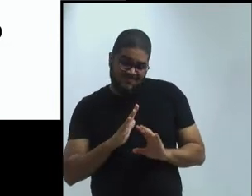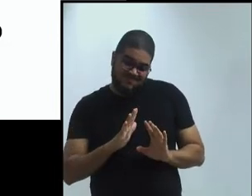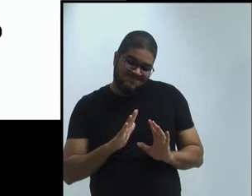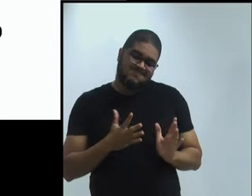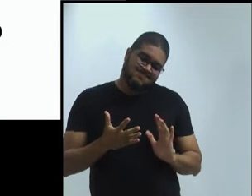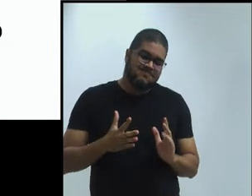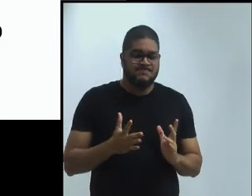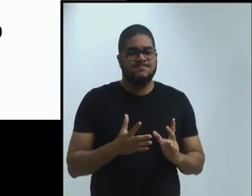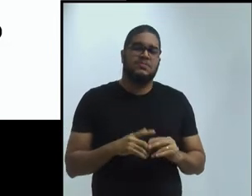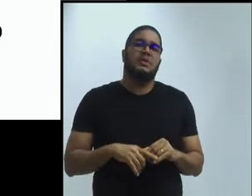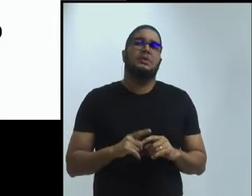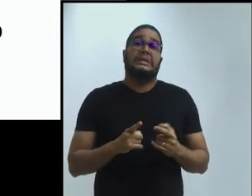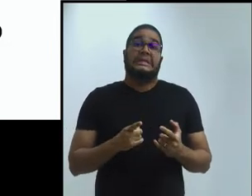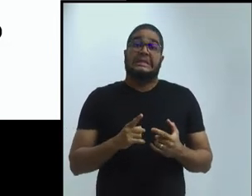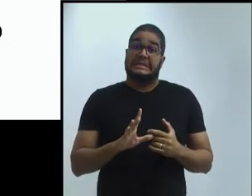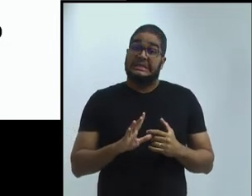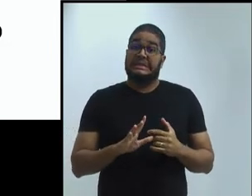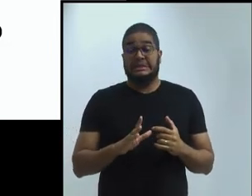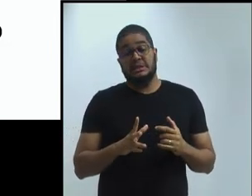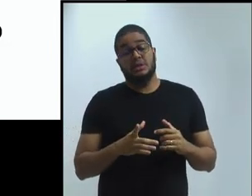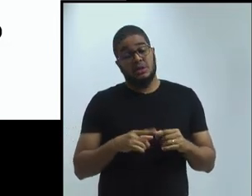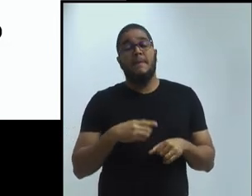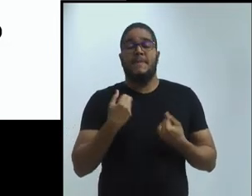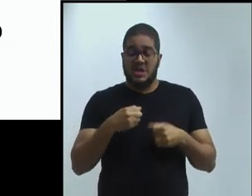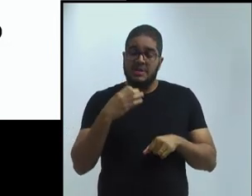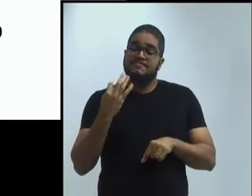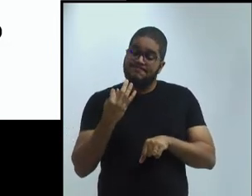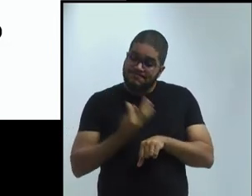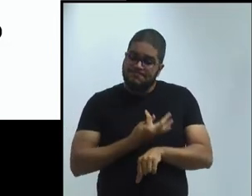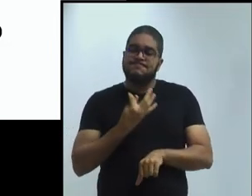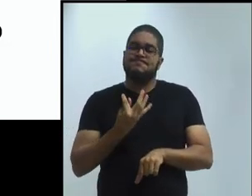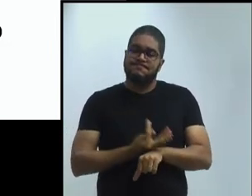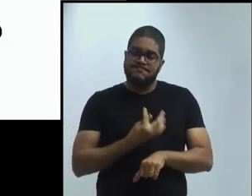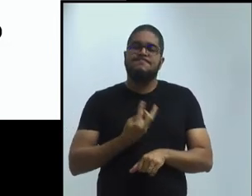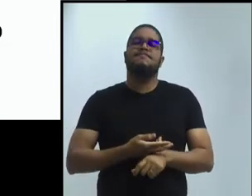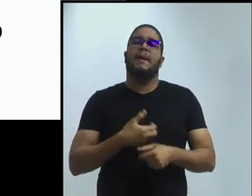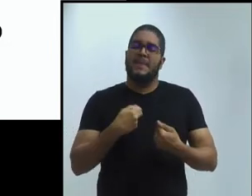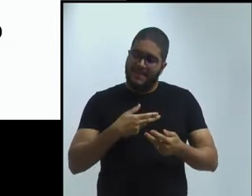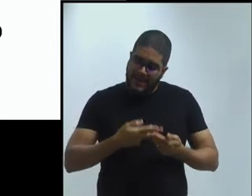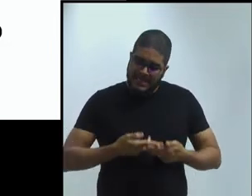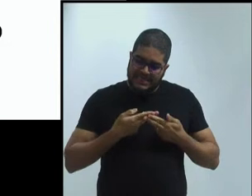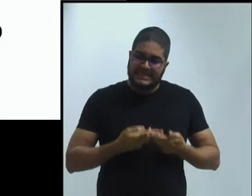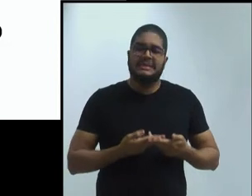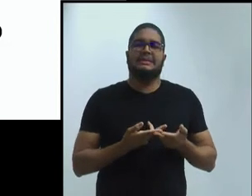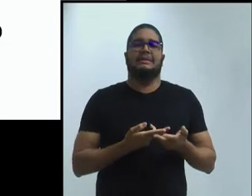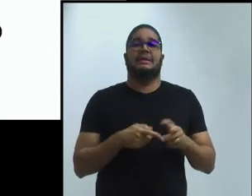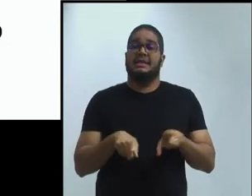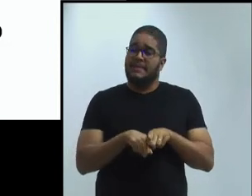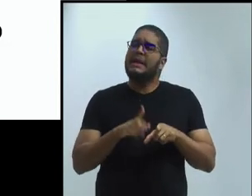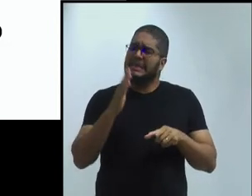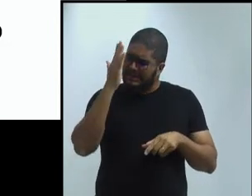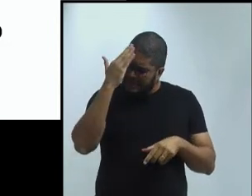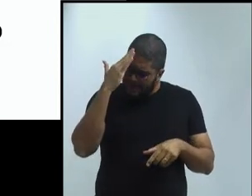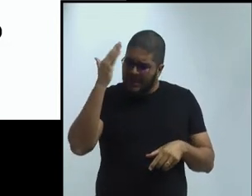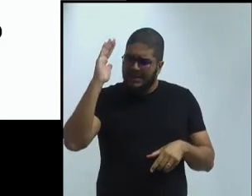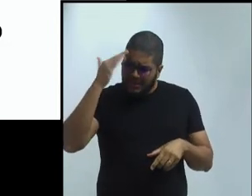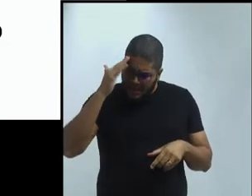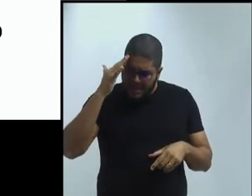e compreensão. E, para a cultura acadêmica, que é outra história,